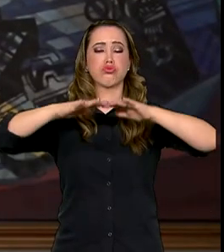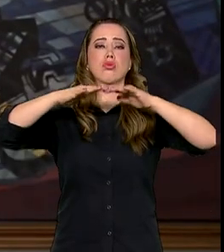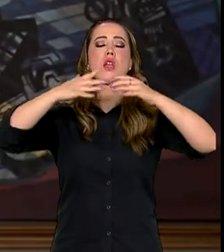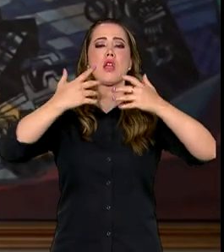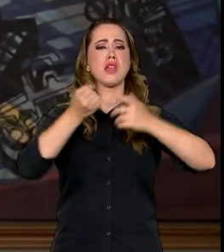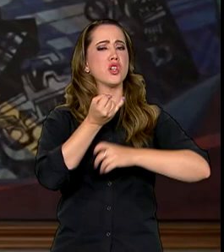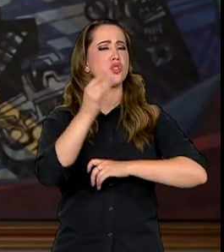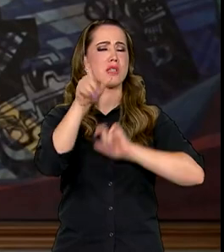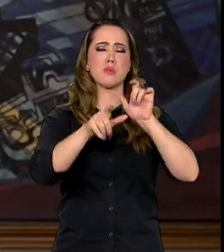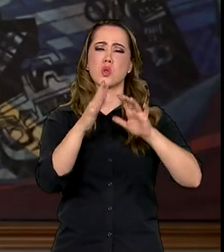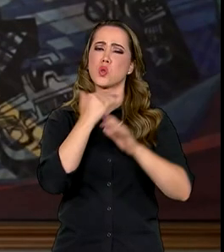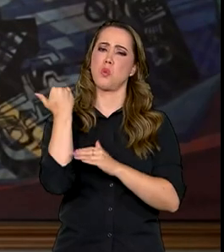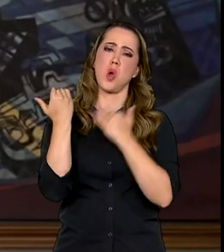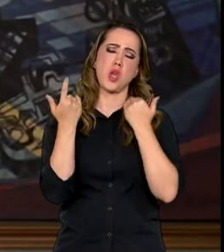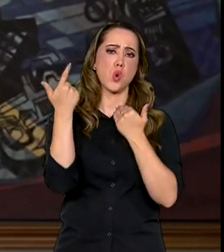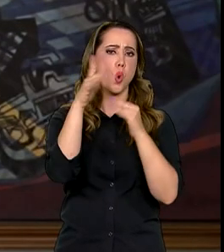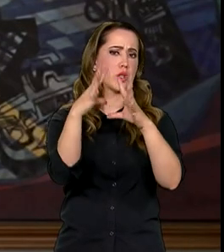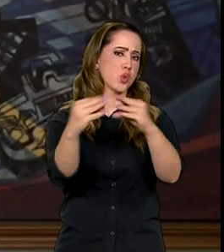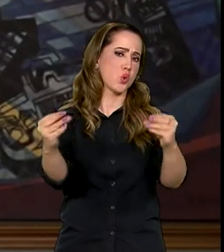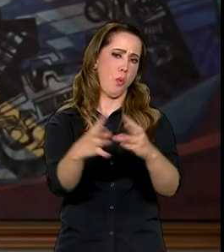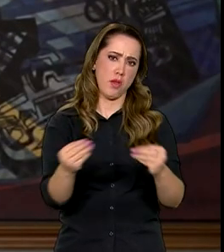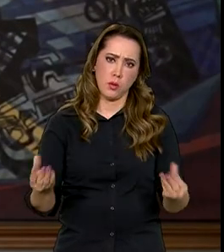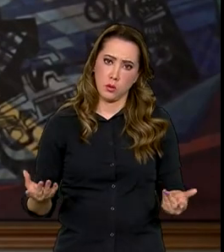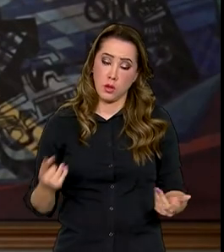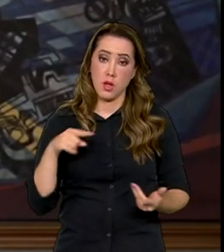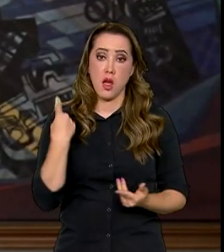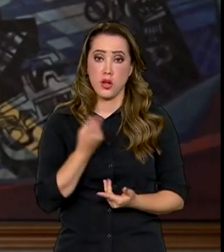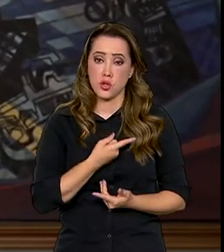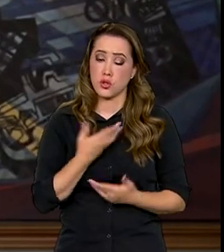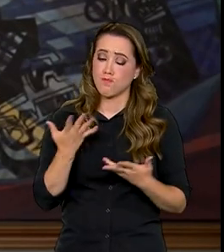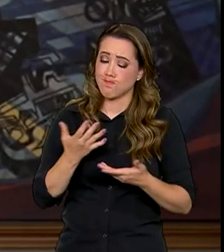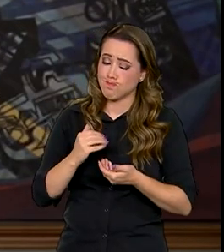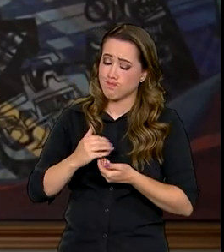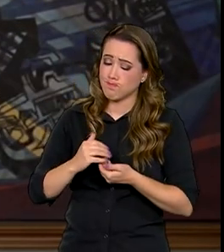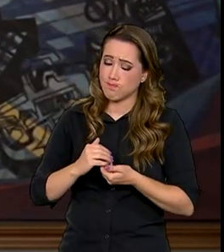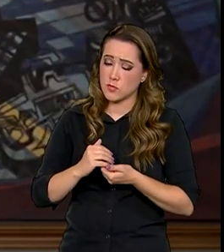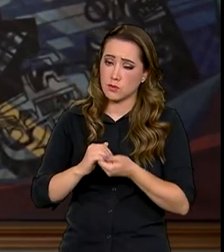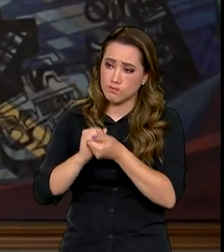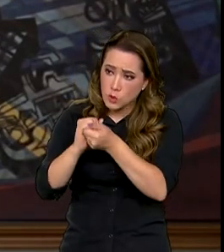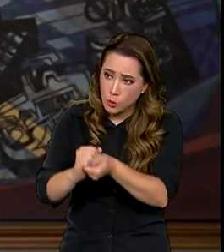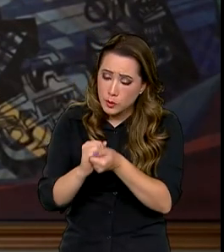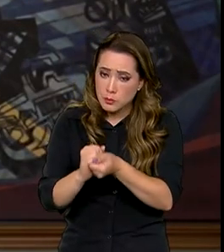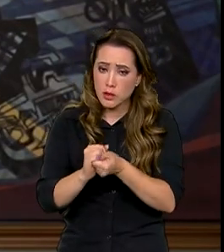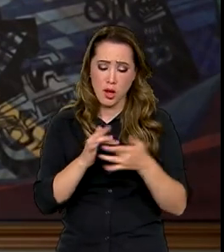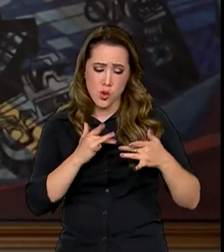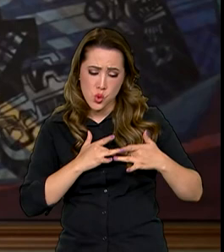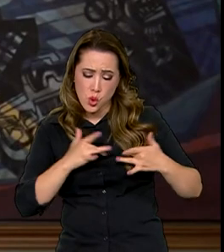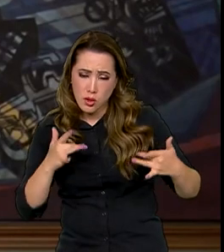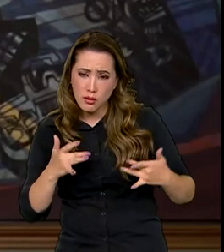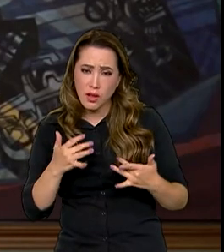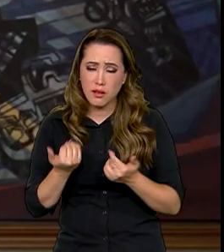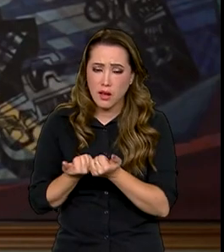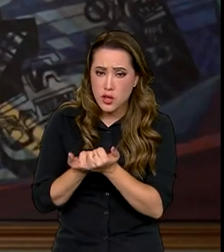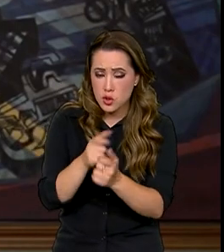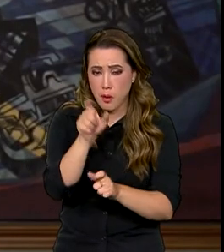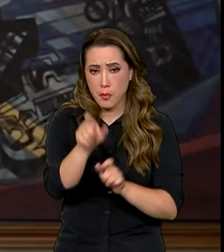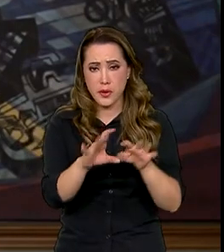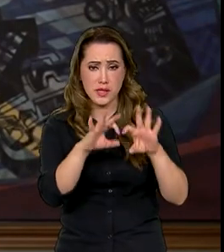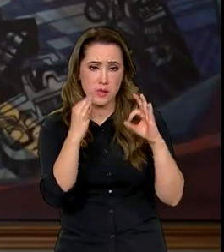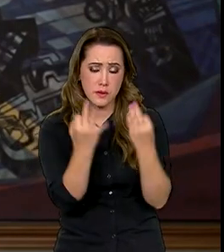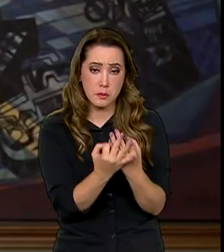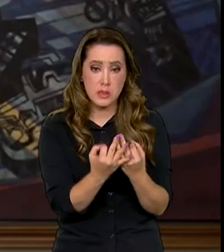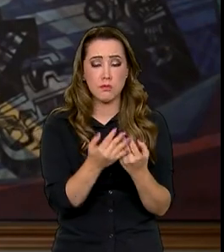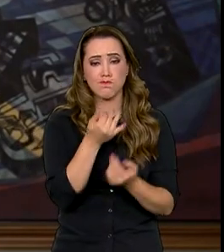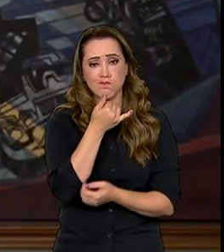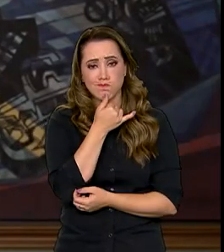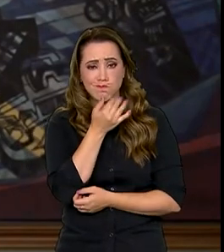falecidas, outras desaparecidas. Queríamos expressar aqui, primeiro, toda a nossa solidariedade e apoio a essas famílias. E